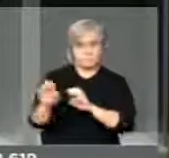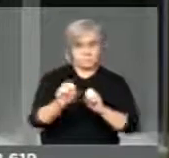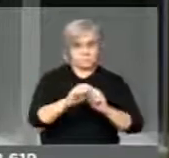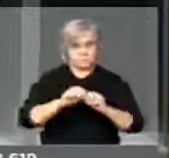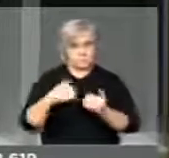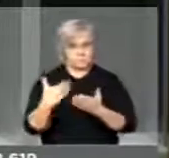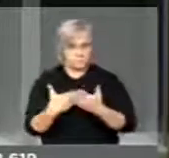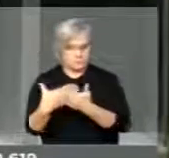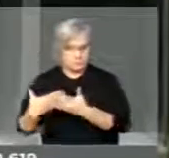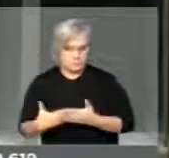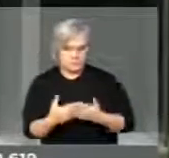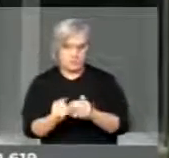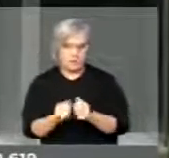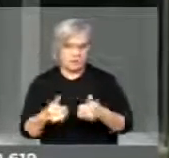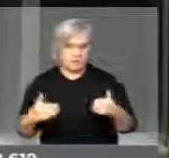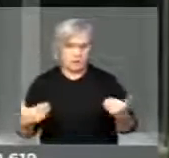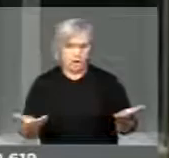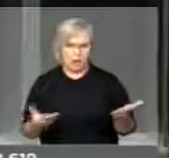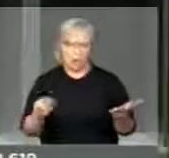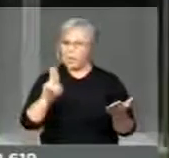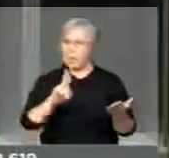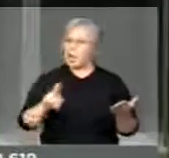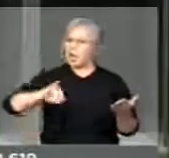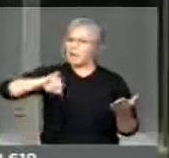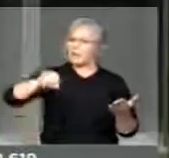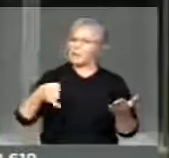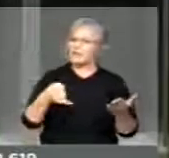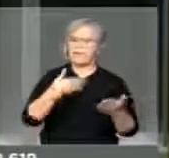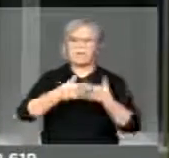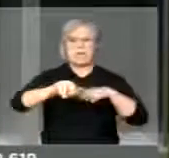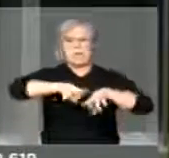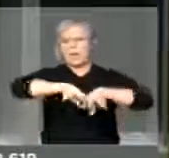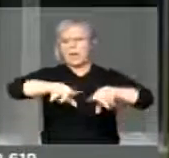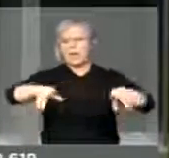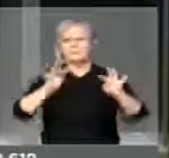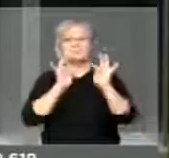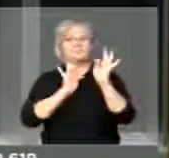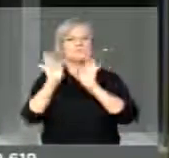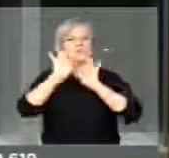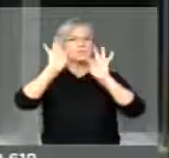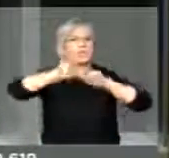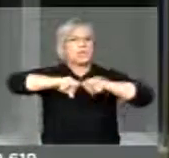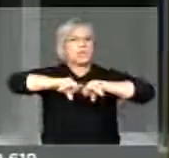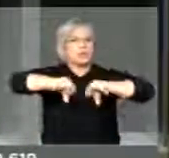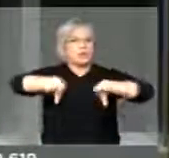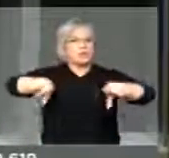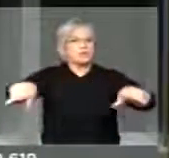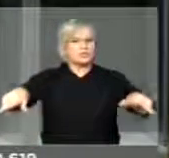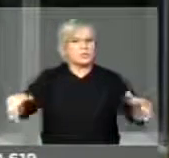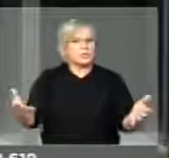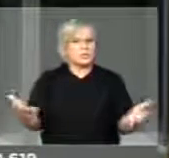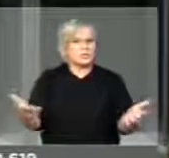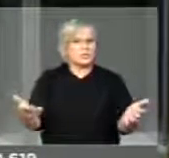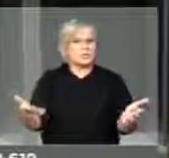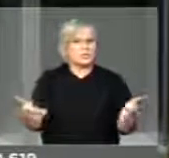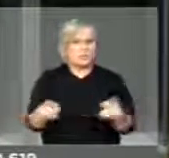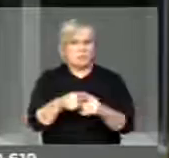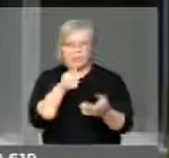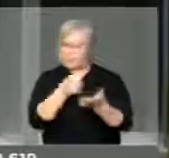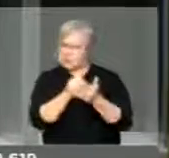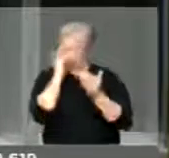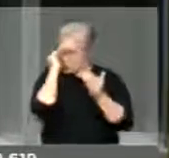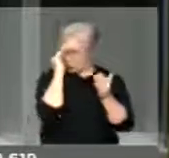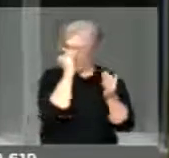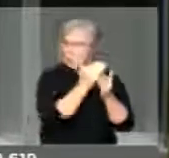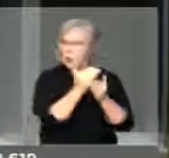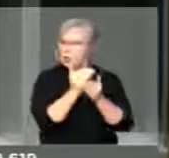utilizar aleatoriamente tecnologias sem o rigor acadêmico.